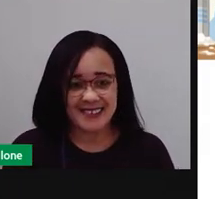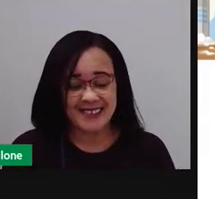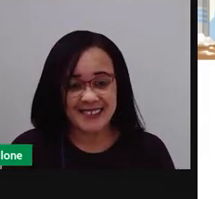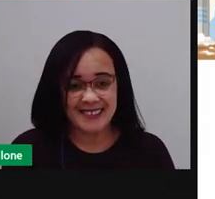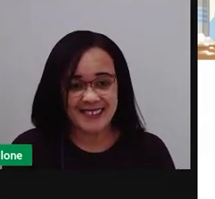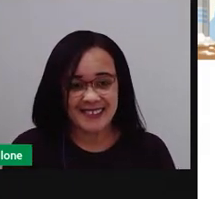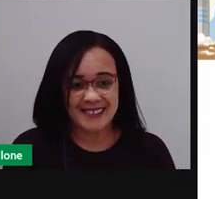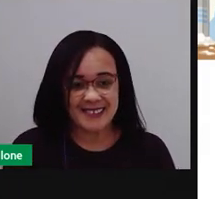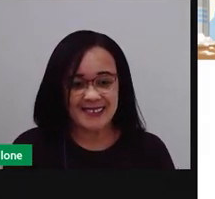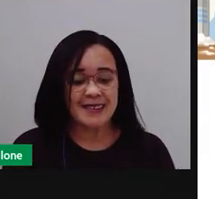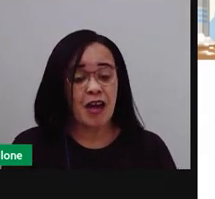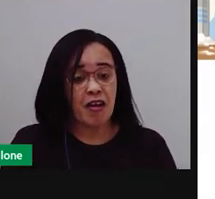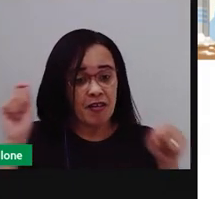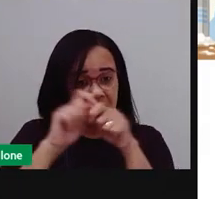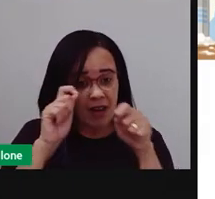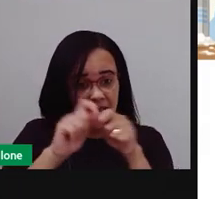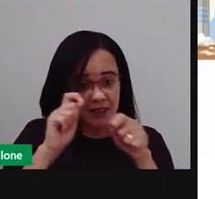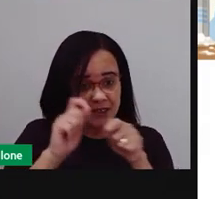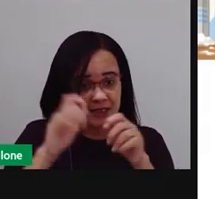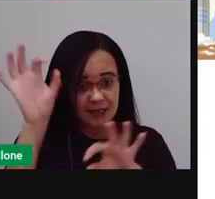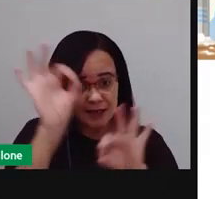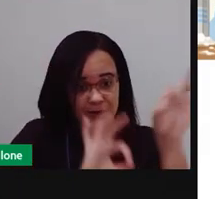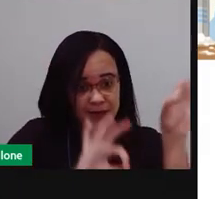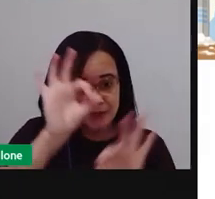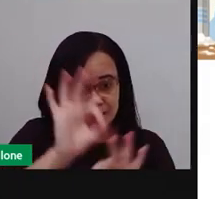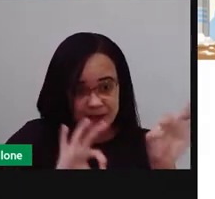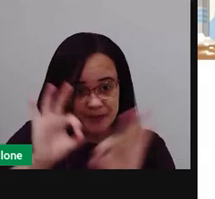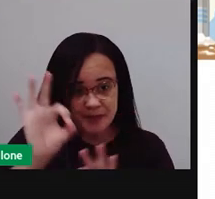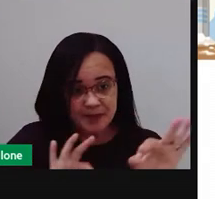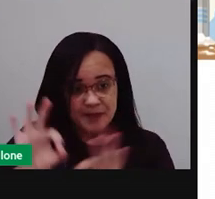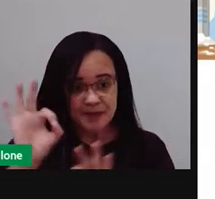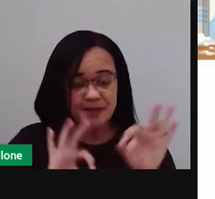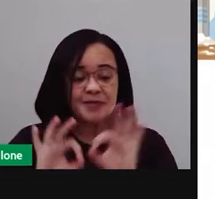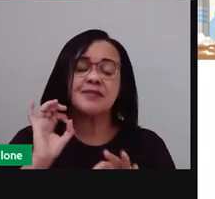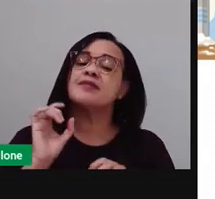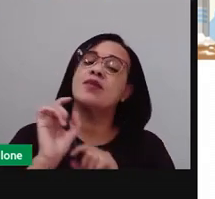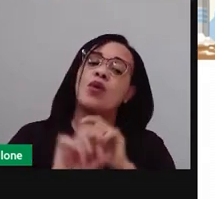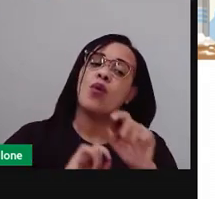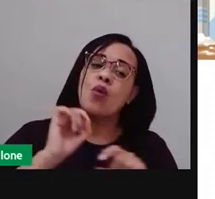Vejam que o modo de preparo ele é